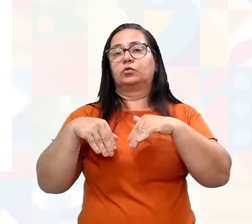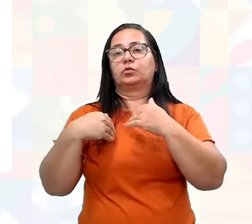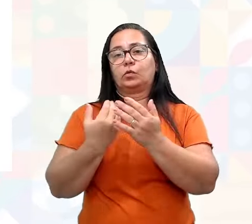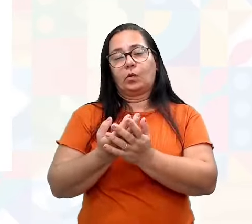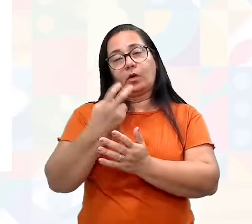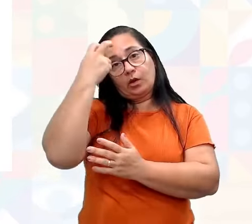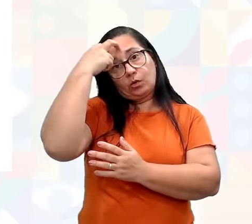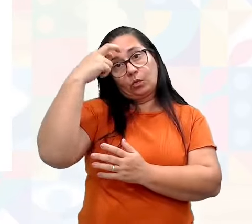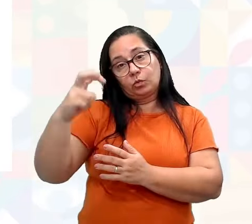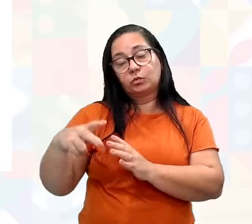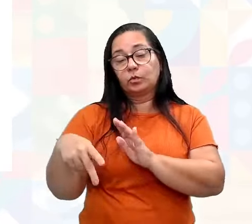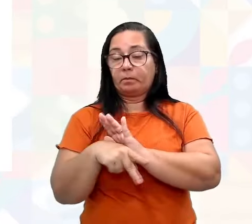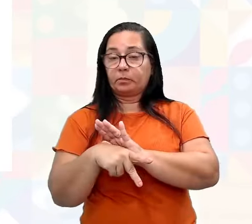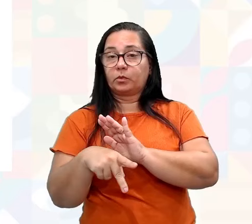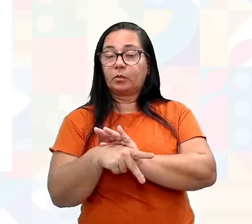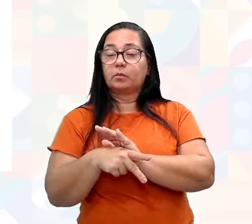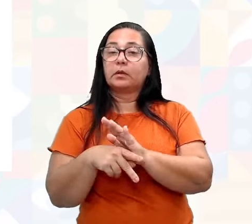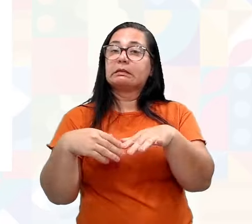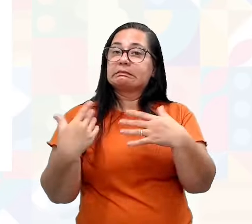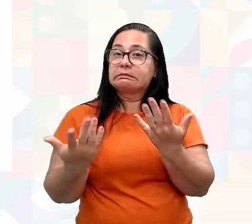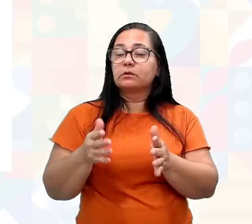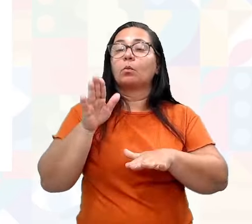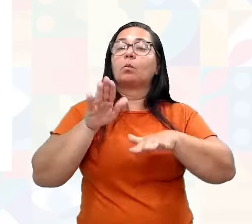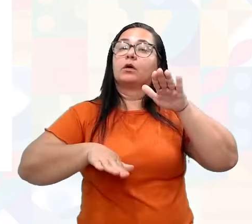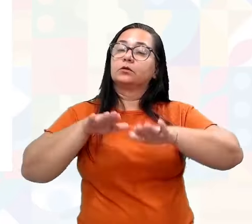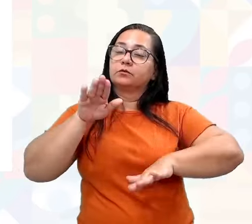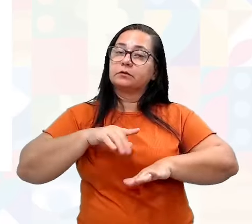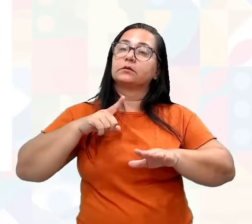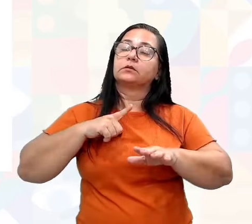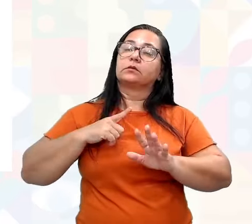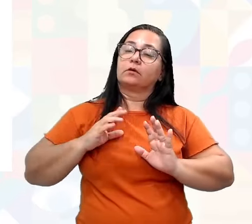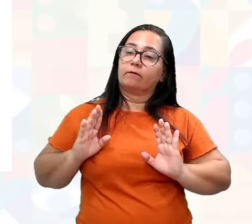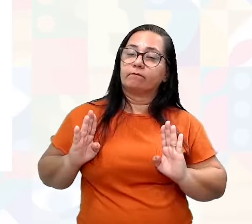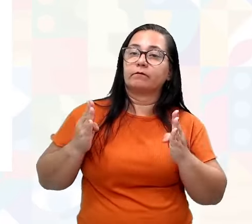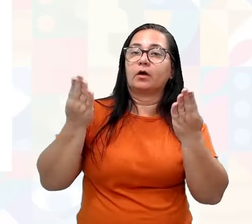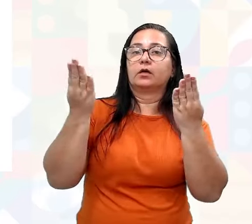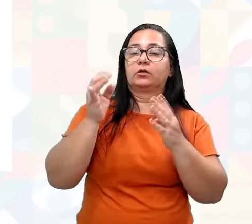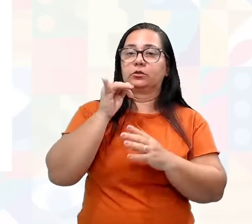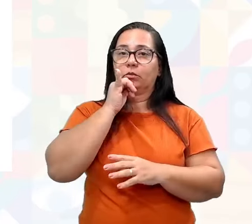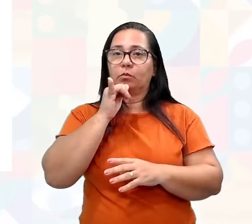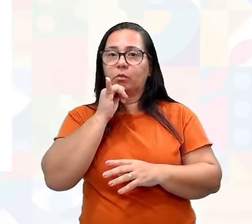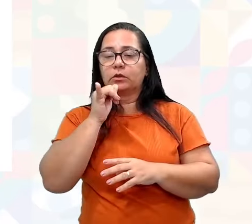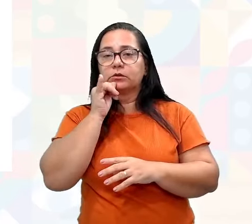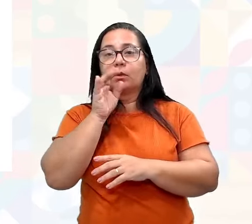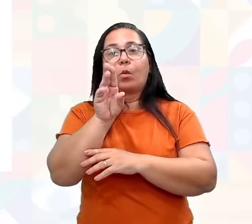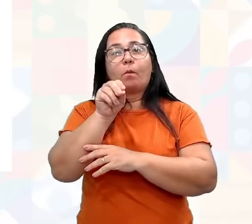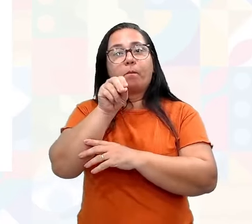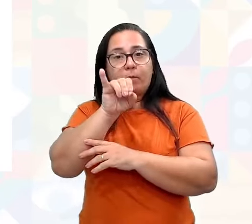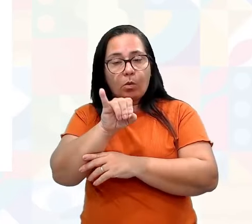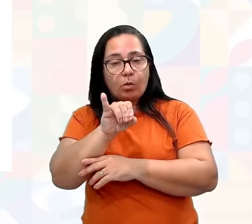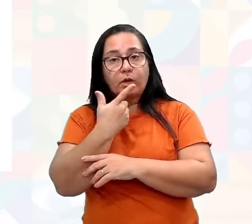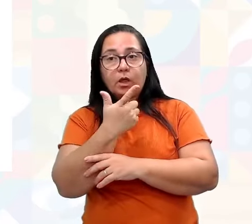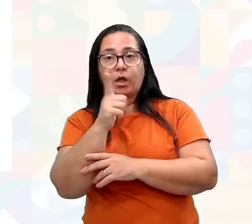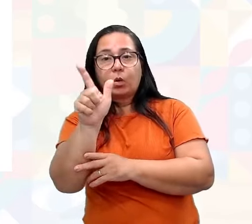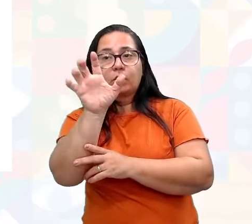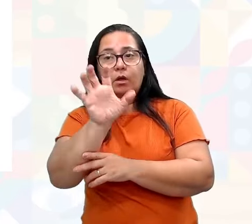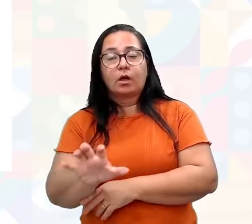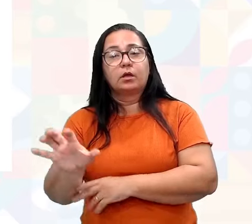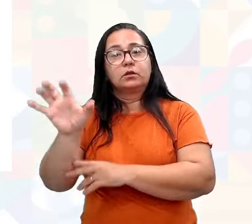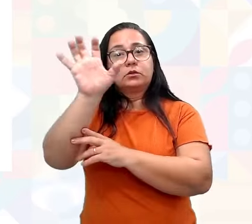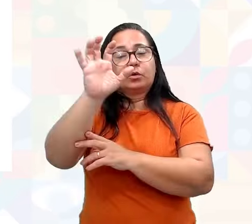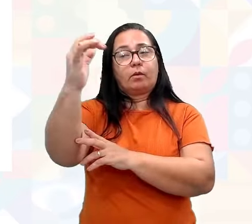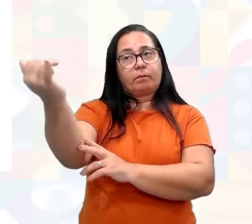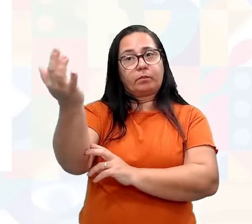cultura. E muitas vezes trazem festividades como o Mobile Boy, que vem de outras regiões,